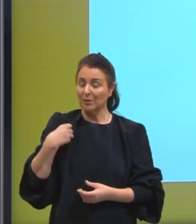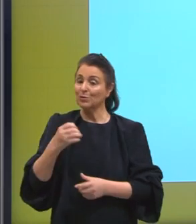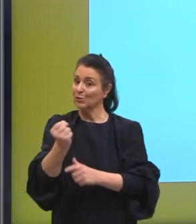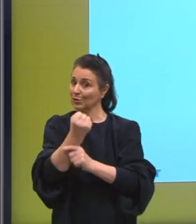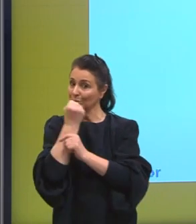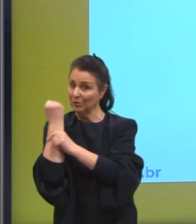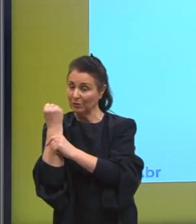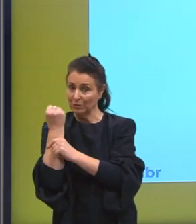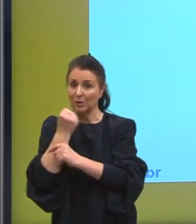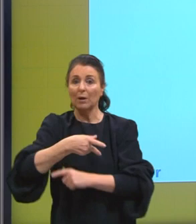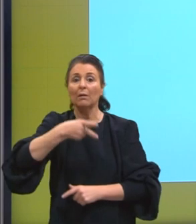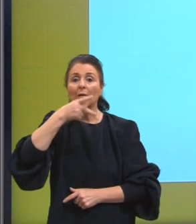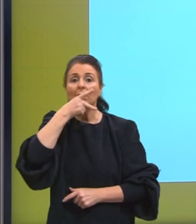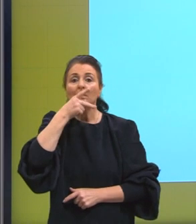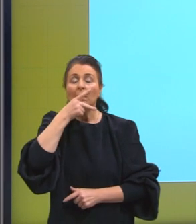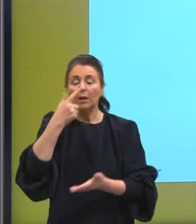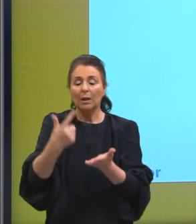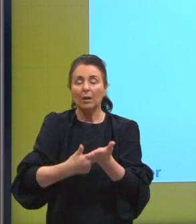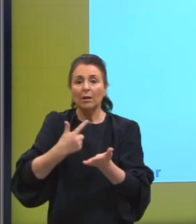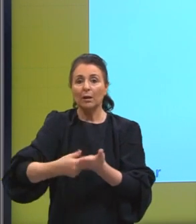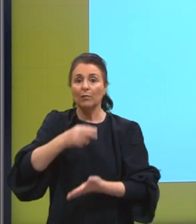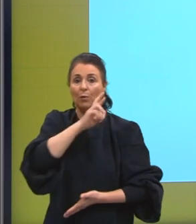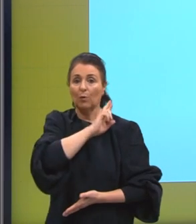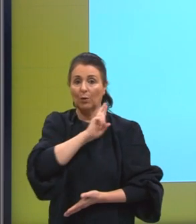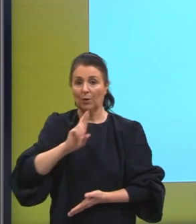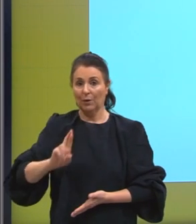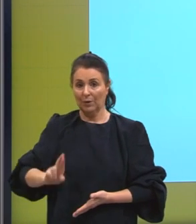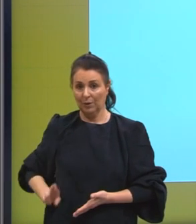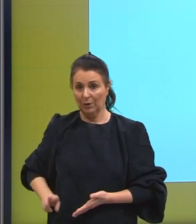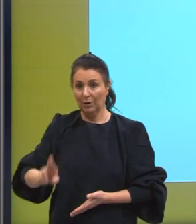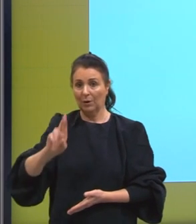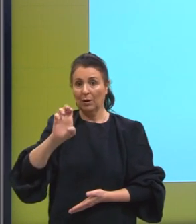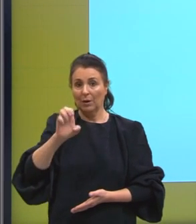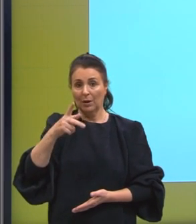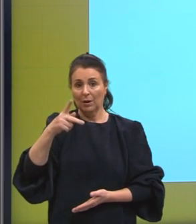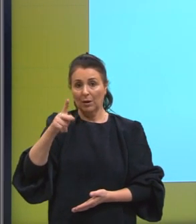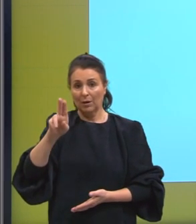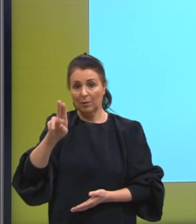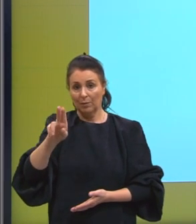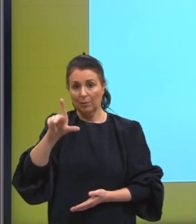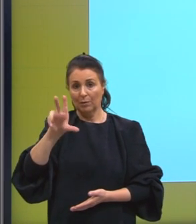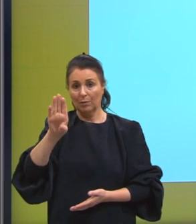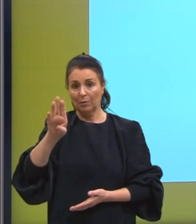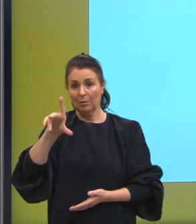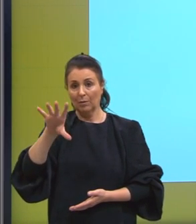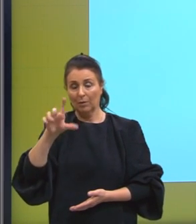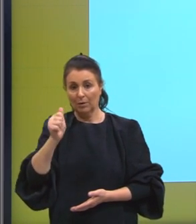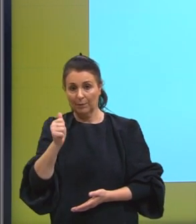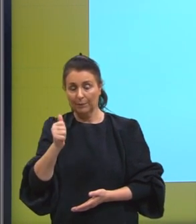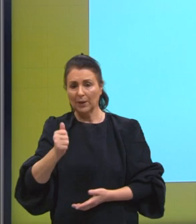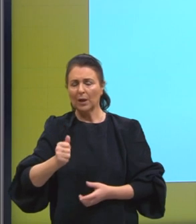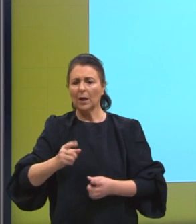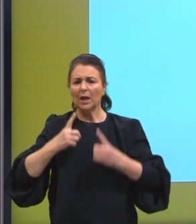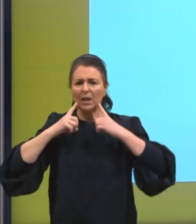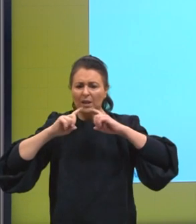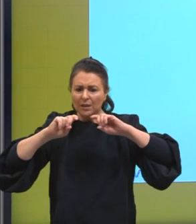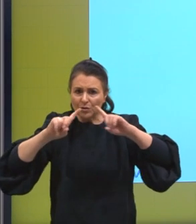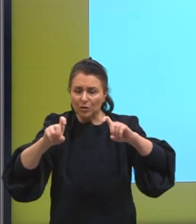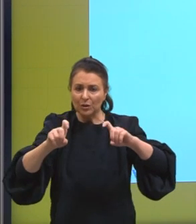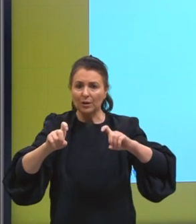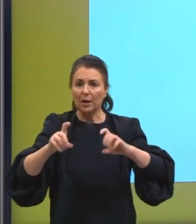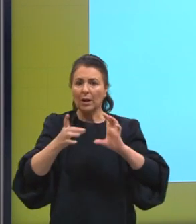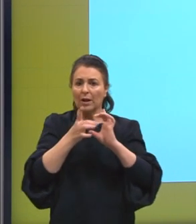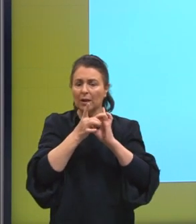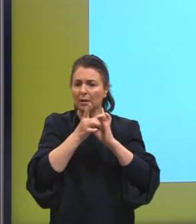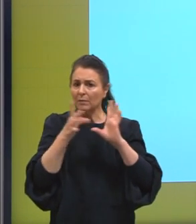no livro A República, ele também, olha, ele denuncia, ele critica a democracia, ele acha que não é um governo legal